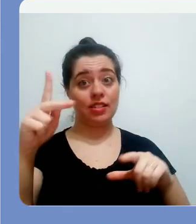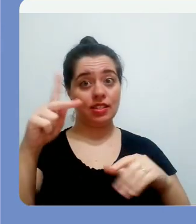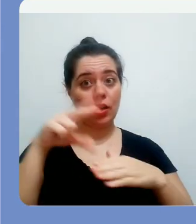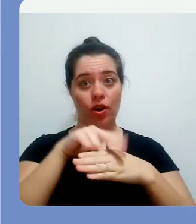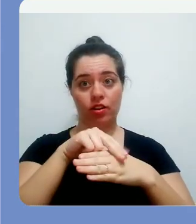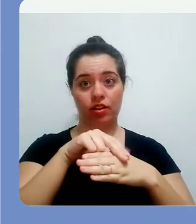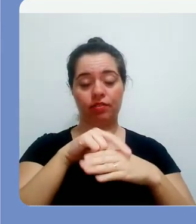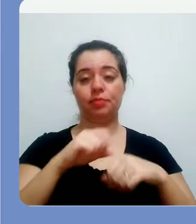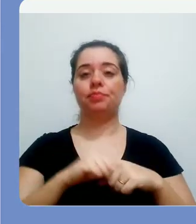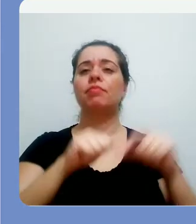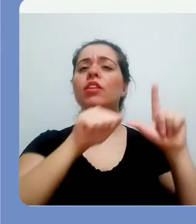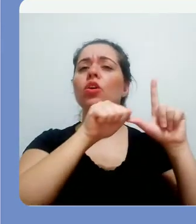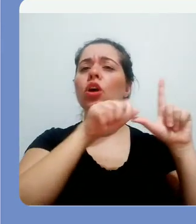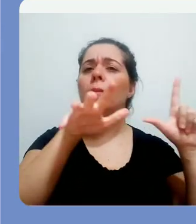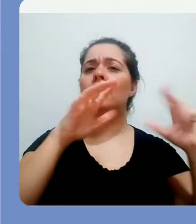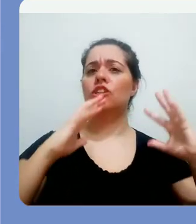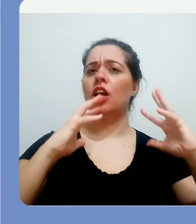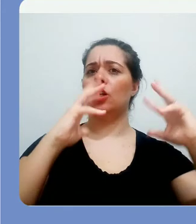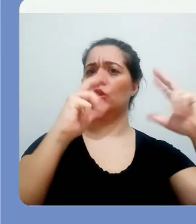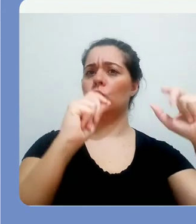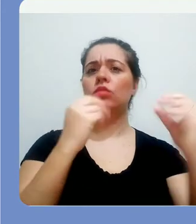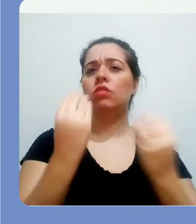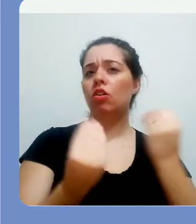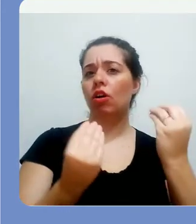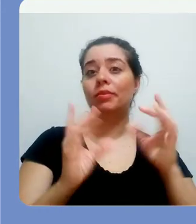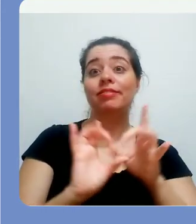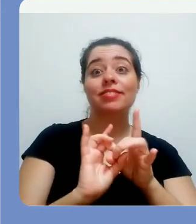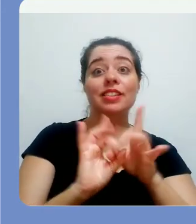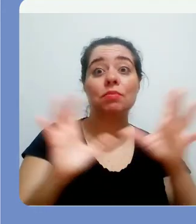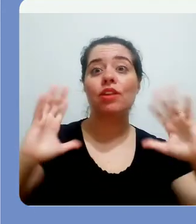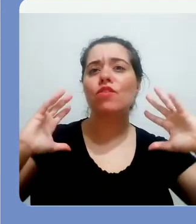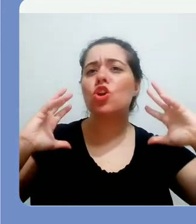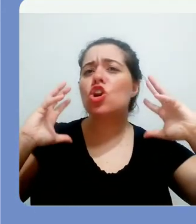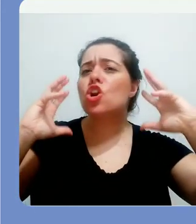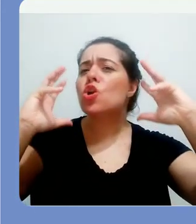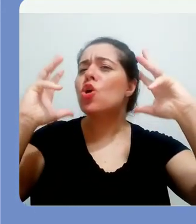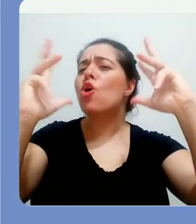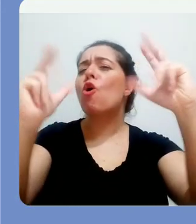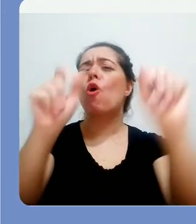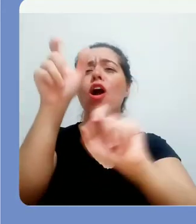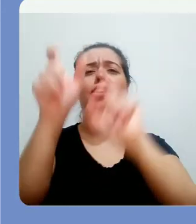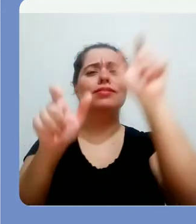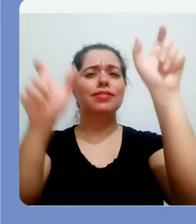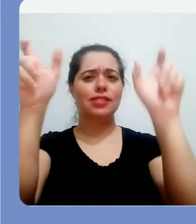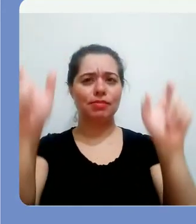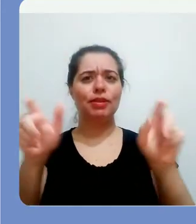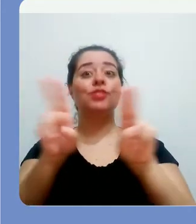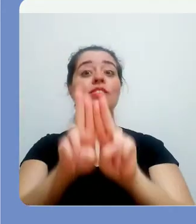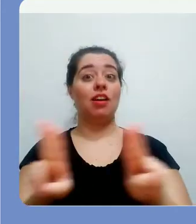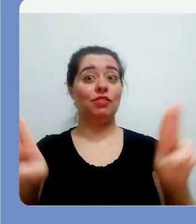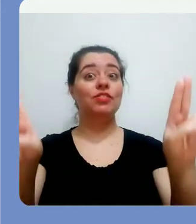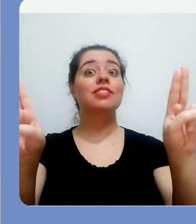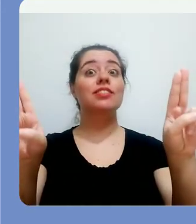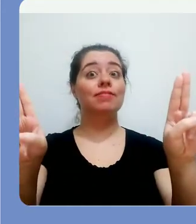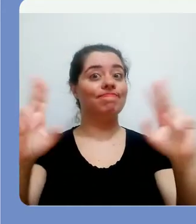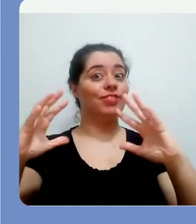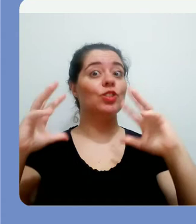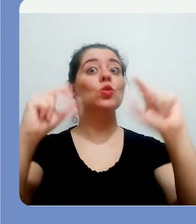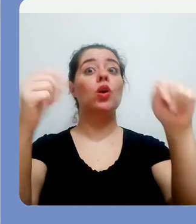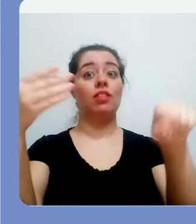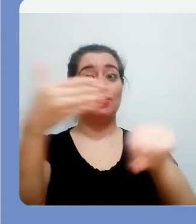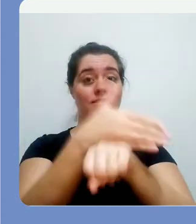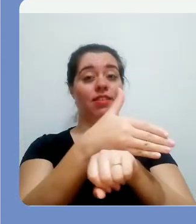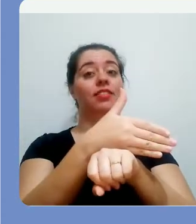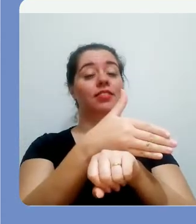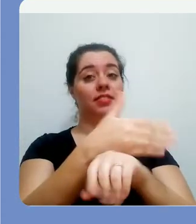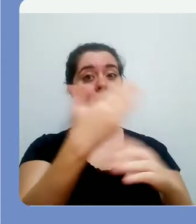O compartilhado com todos, ele fica disponível para toda a UFSC. Então para todos os usuários desta plataforma vão